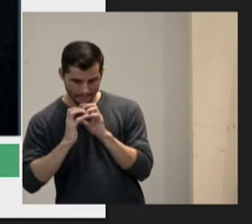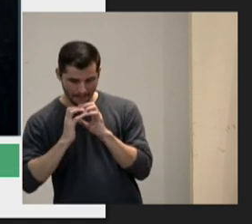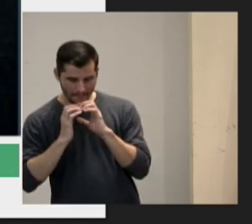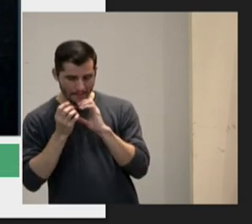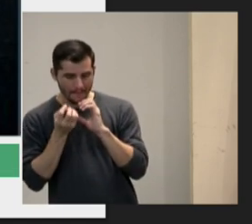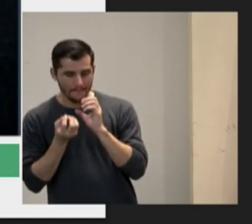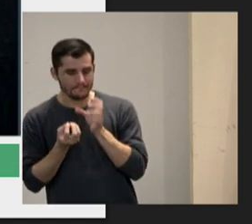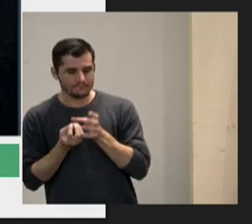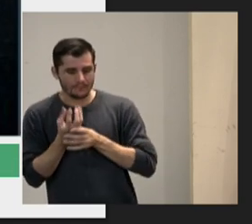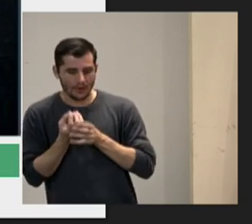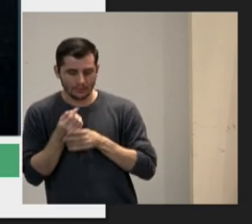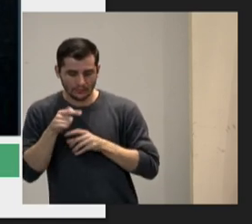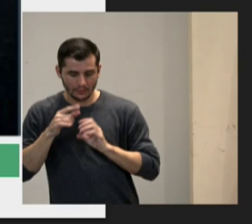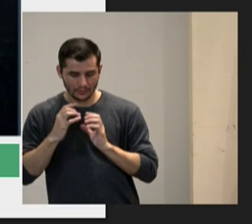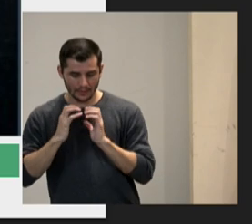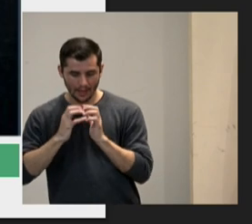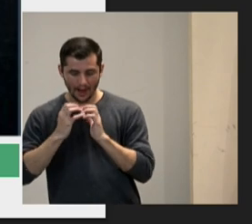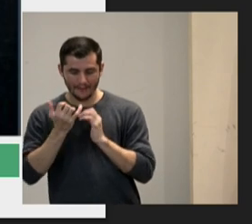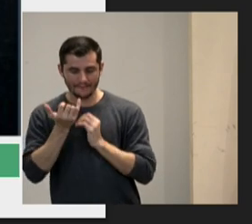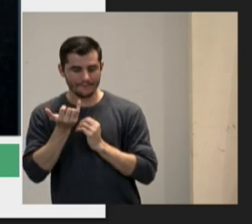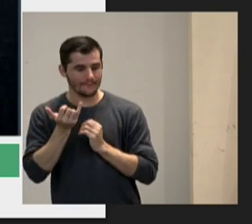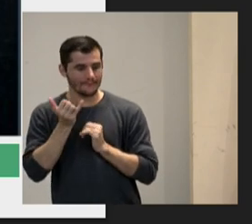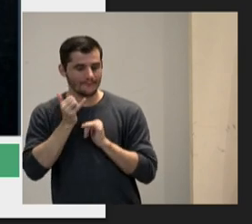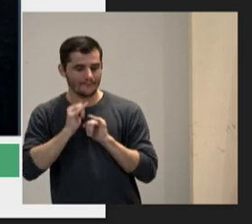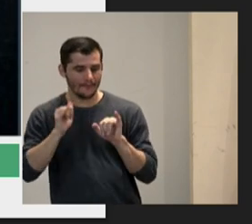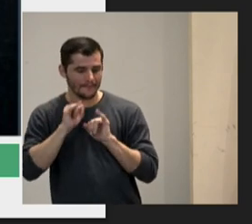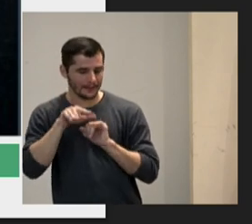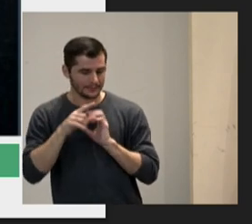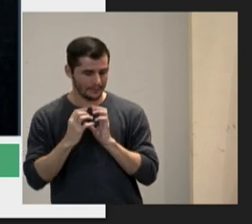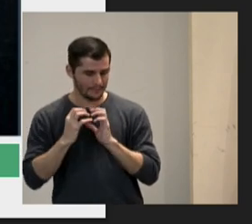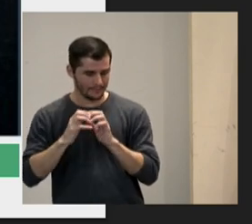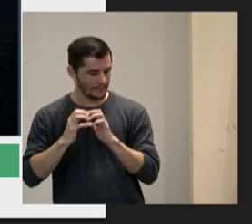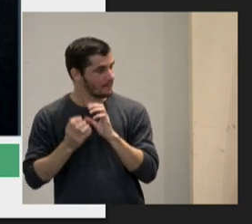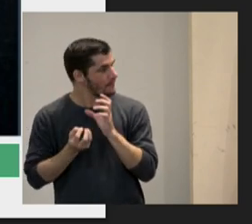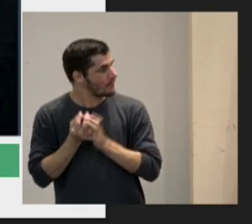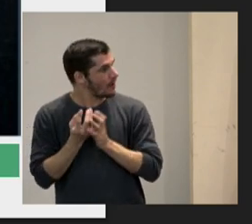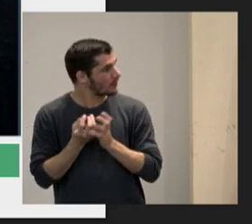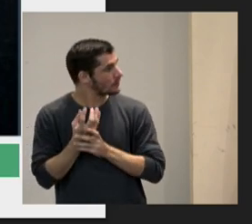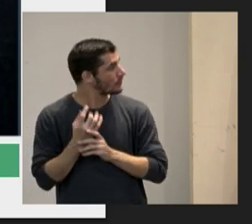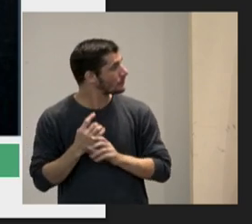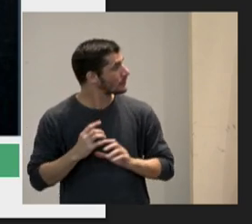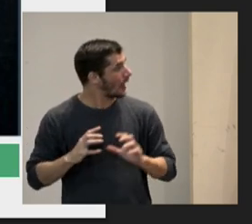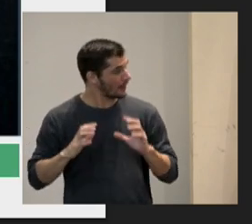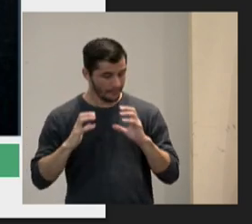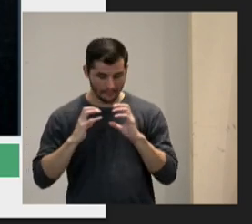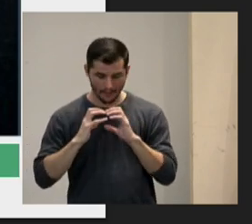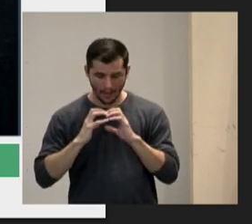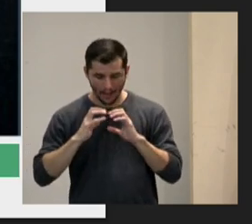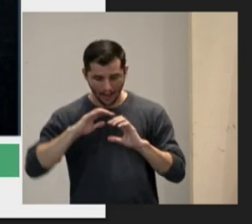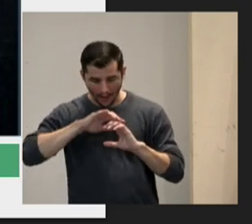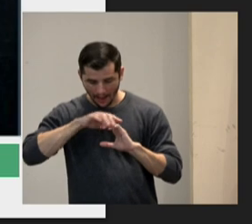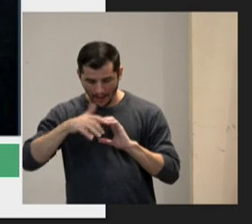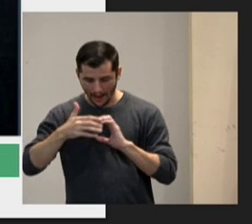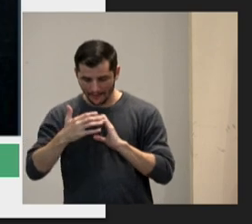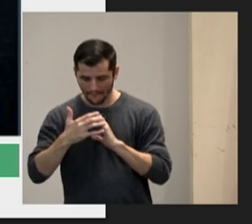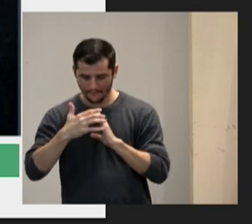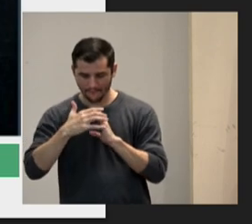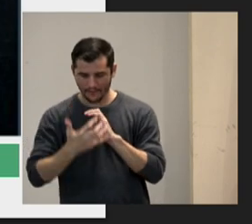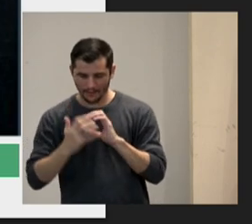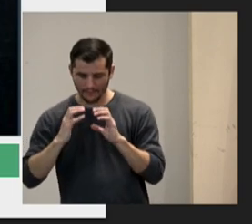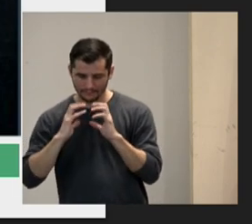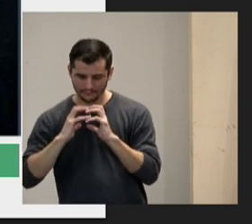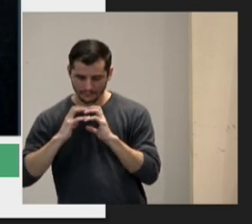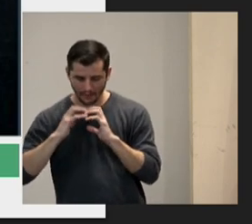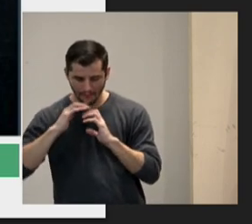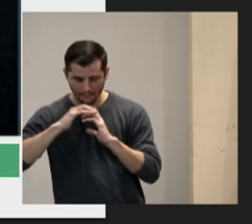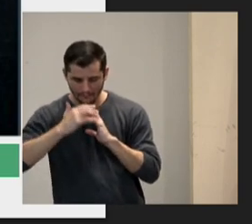reconhecimento de informação ok? tem outra área que é a área estratégica que é a área frontal que é a área de toda